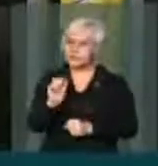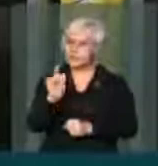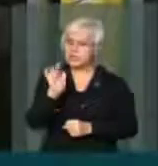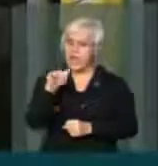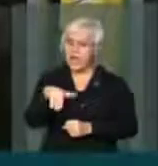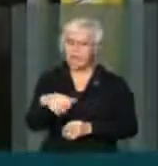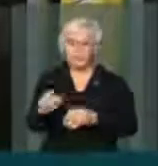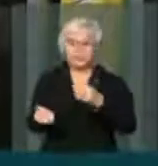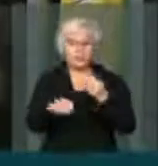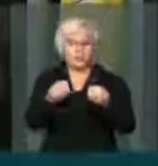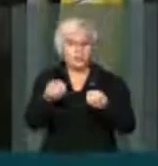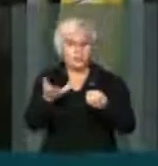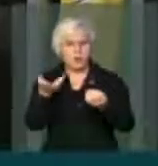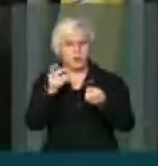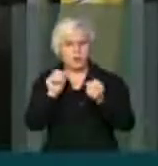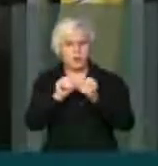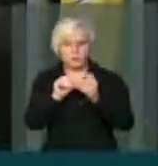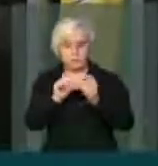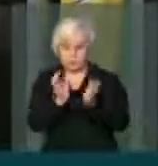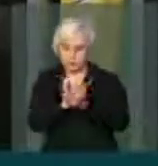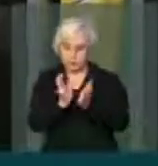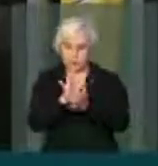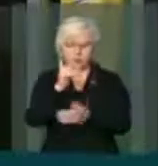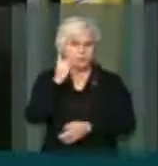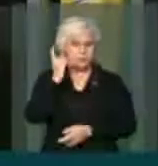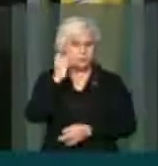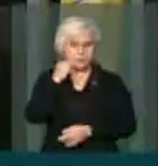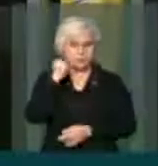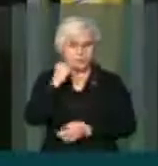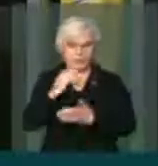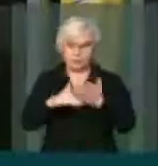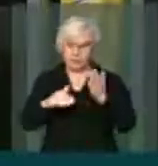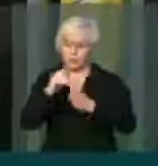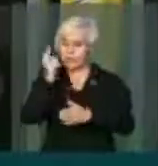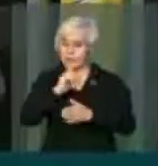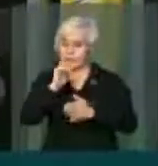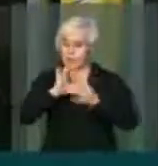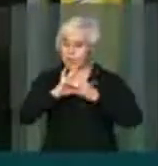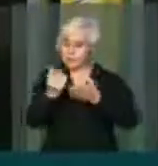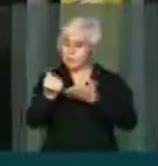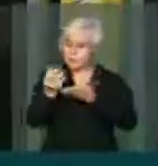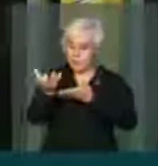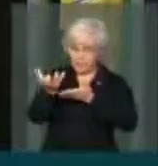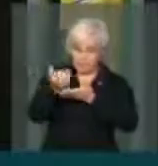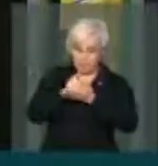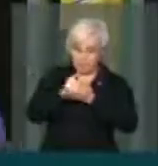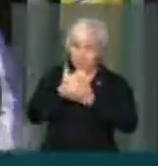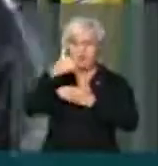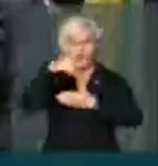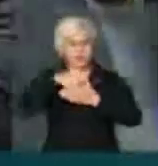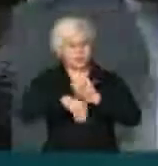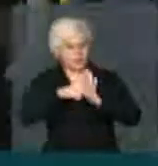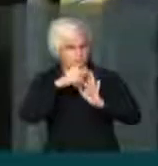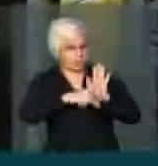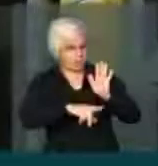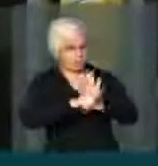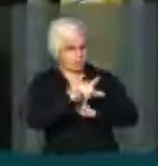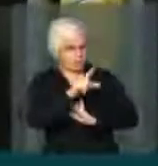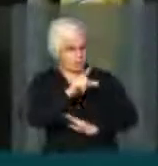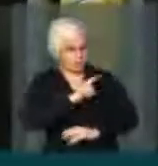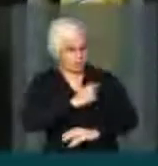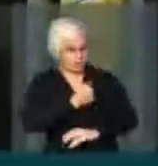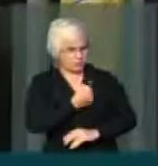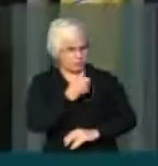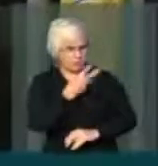fazer com que os parlamentares, para receber suas emendas, votem no PLN 36. Eu quero